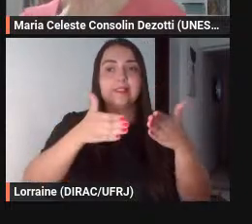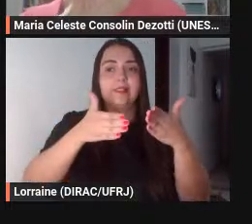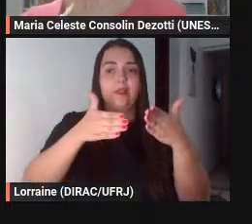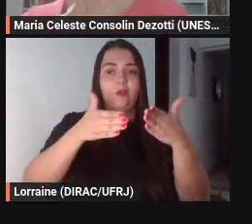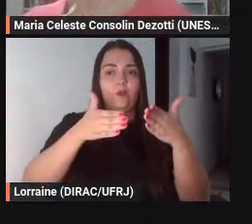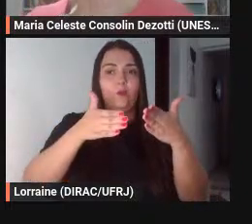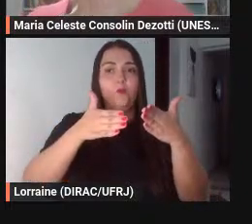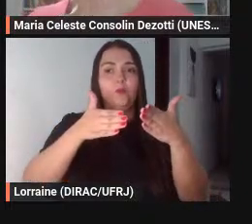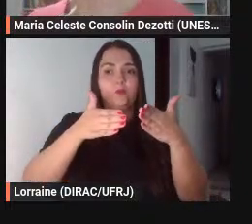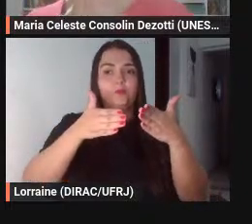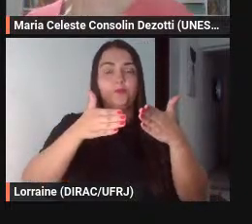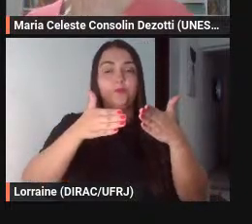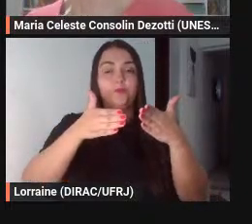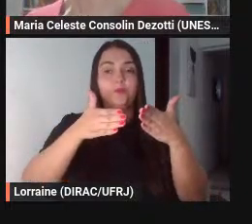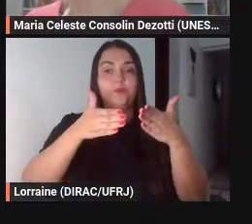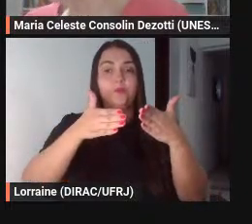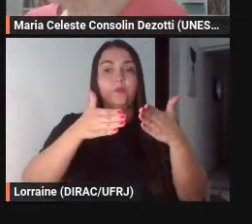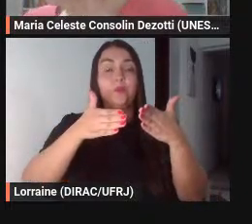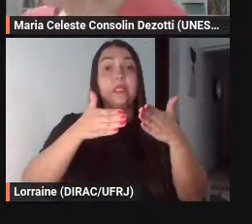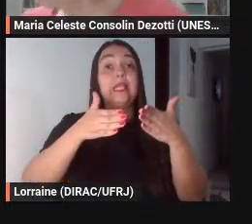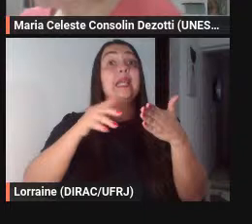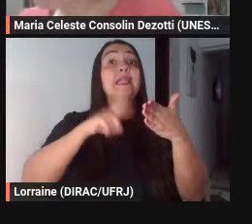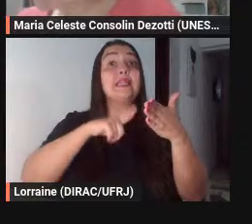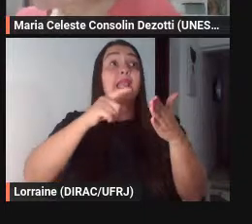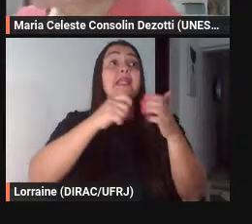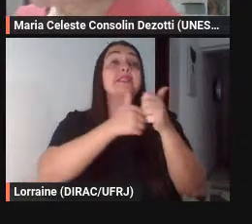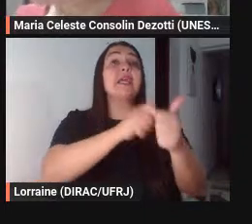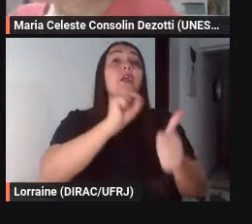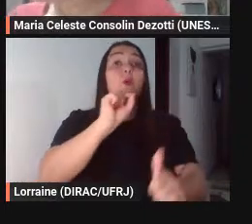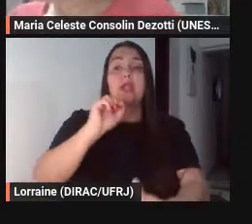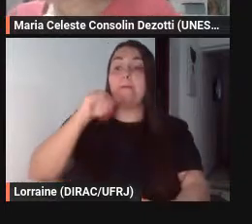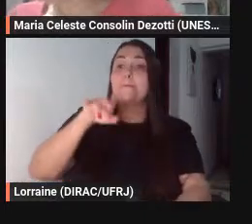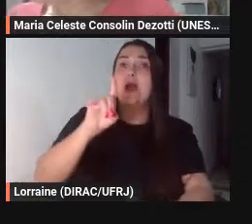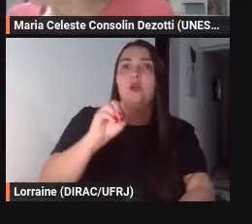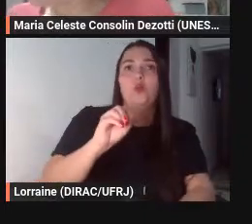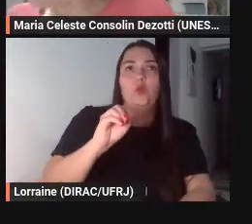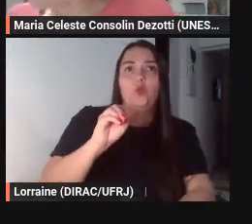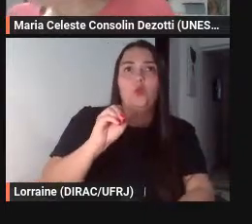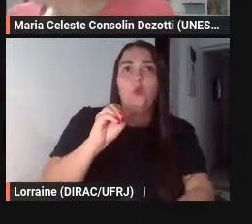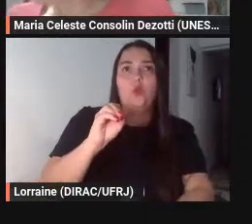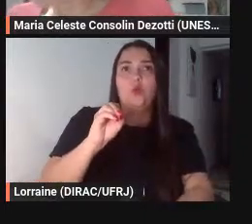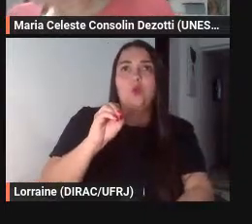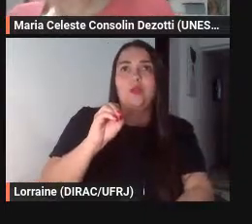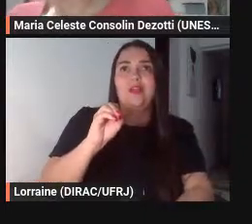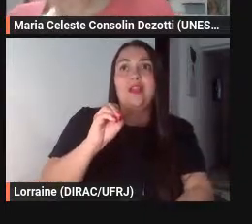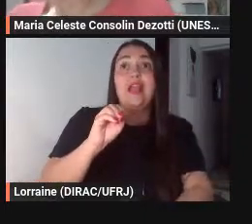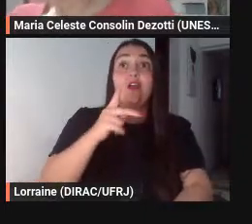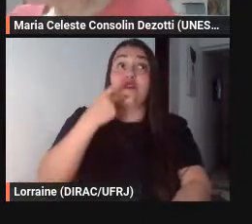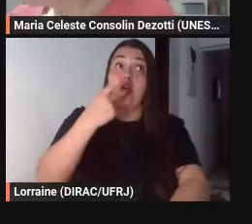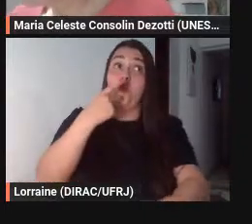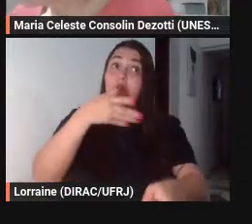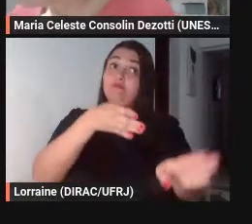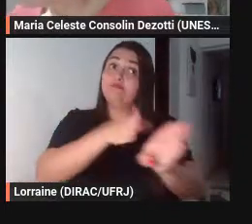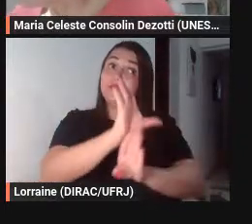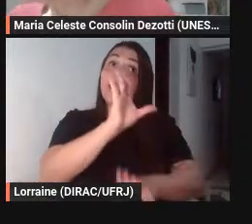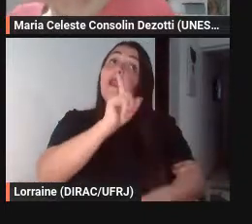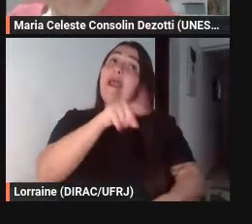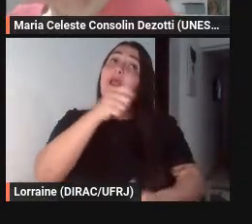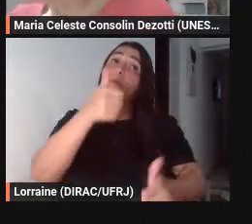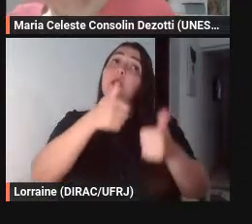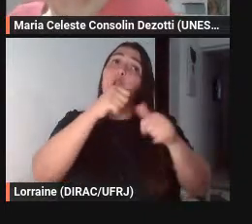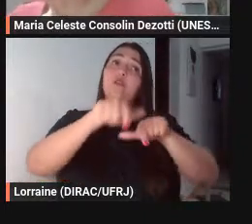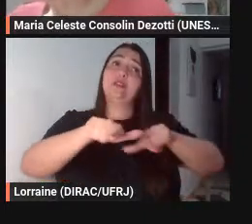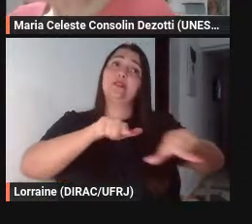ligada a situações de mando né é melhor servir em segurança